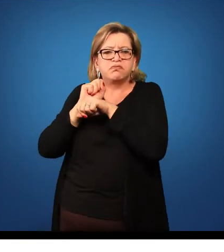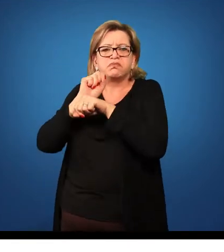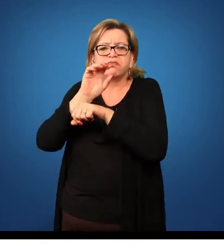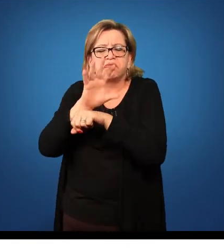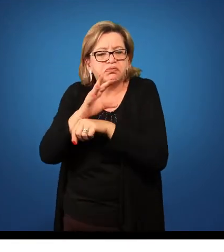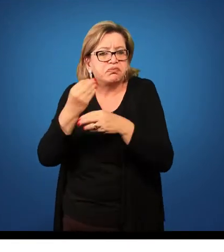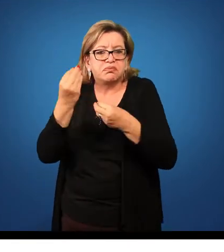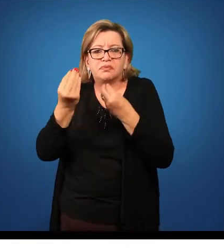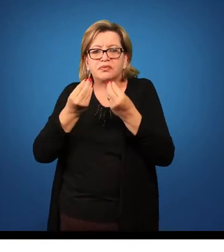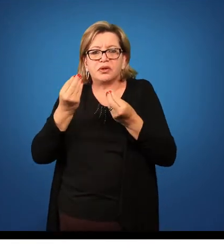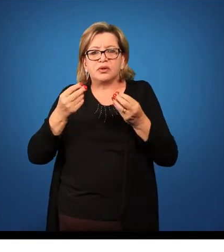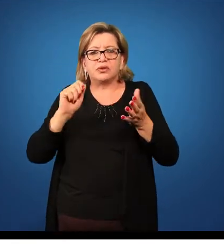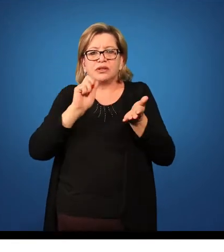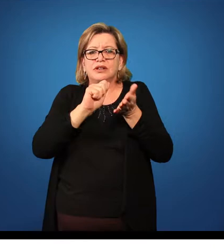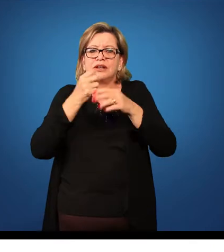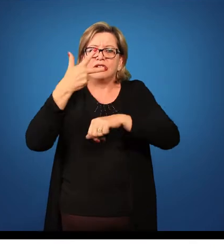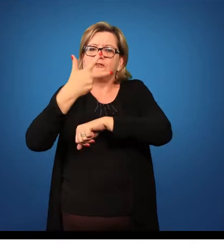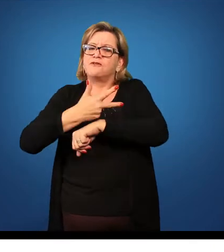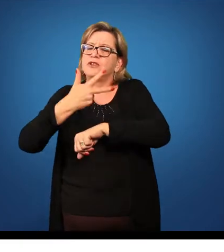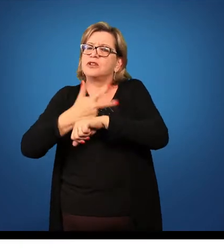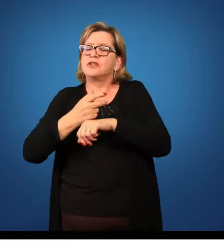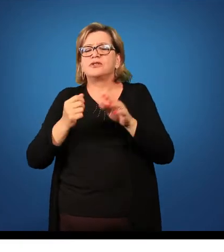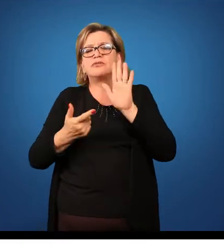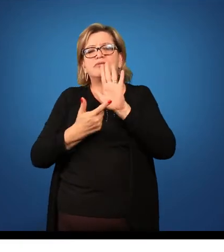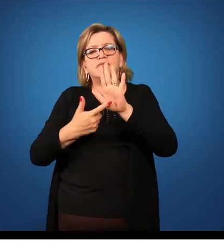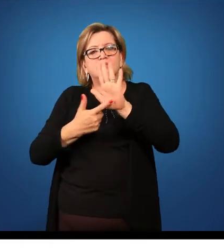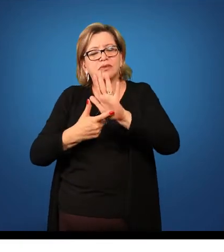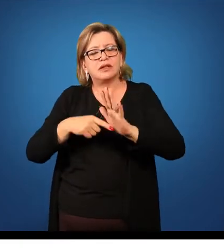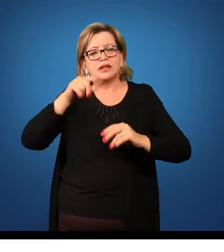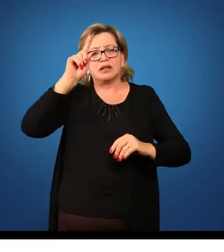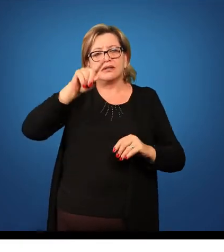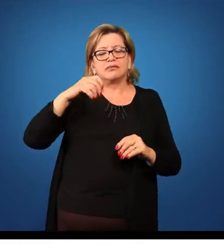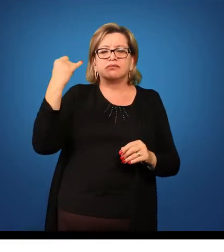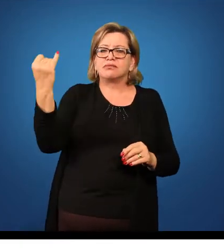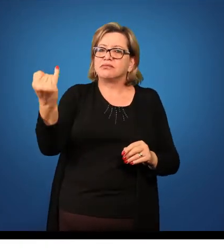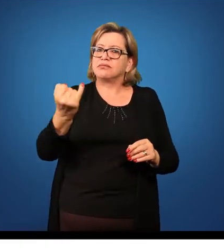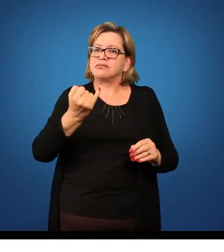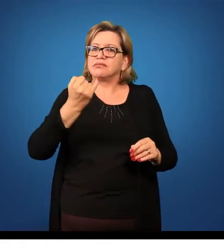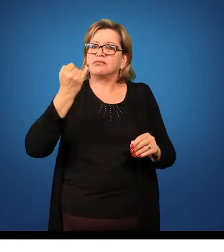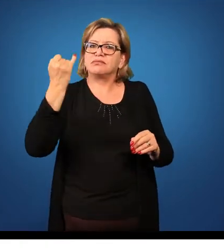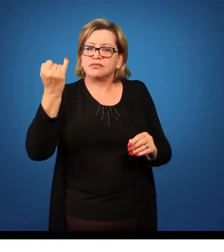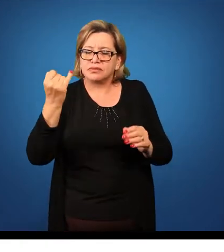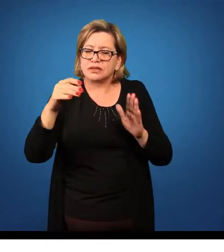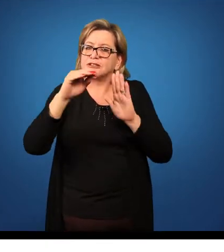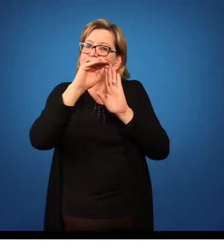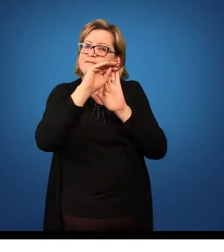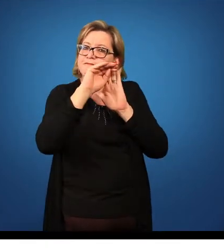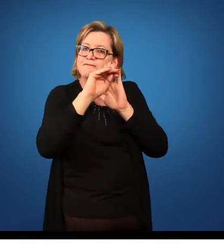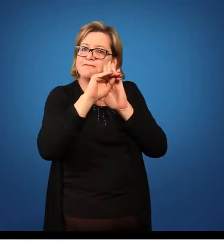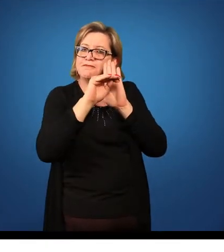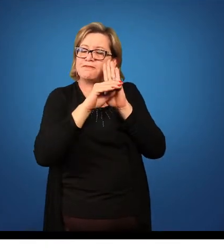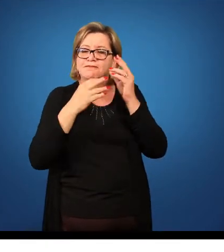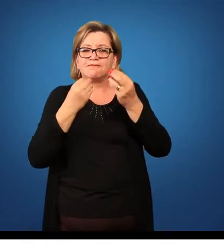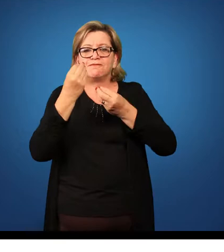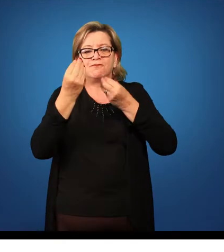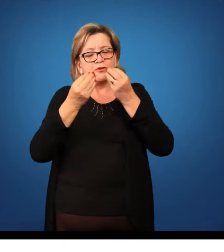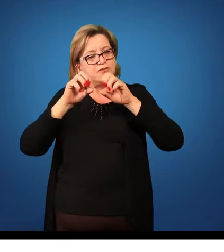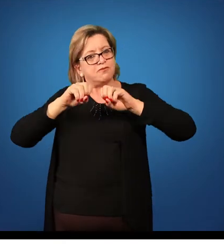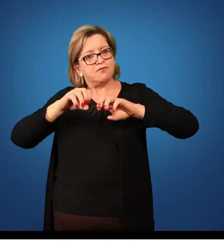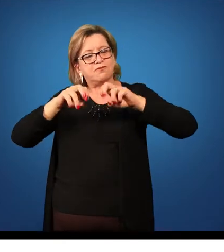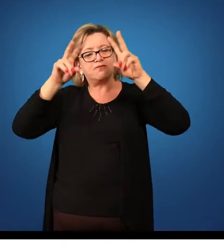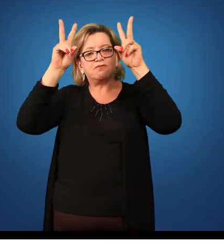se você vai passar algum vídeo para os alunos. Então isso é extremamente necessário. Você planejar como que você vai trabalhar esses